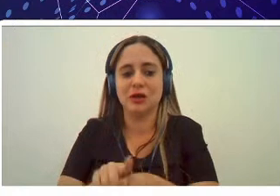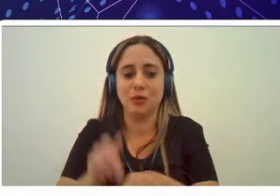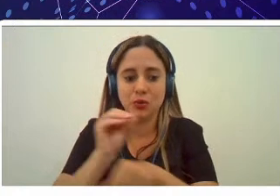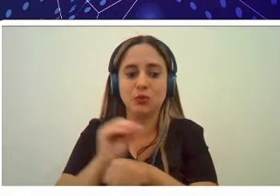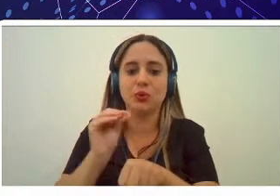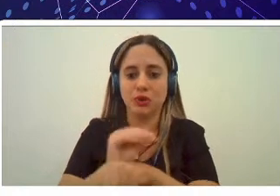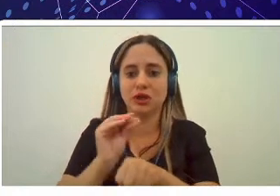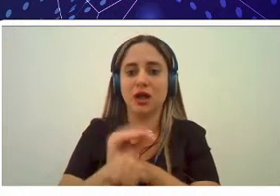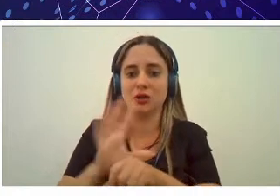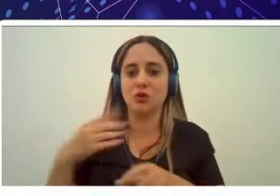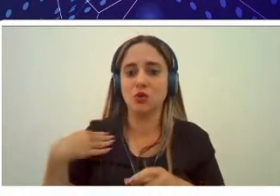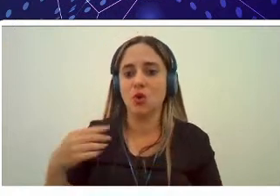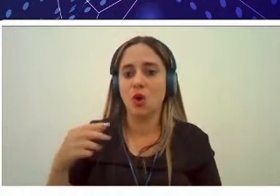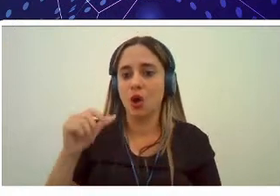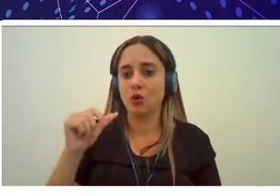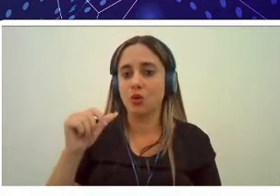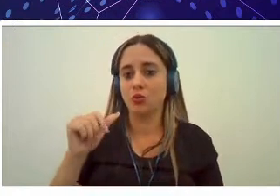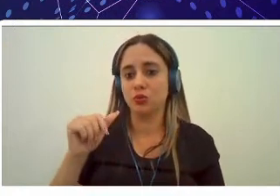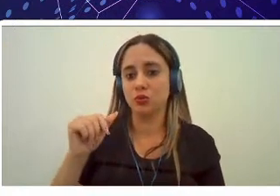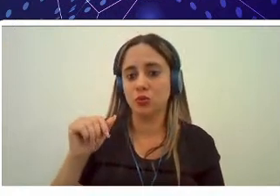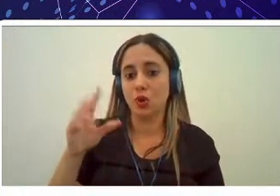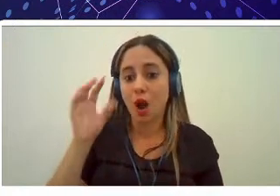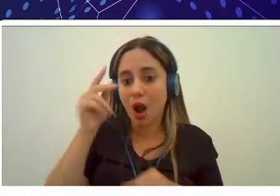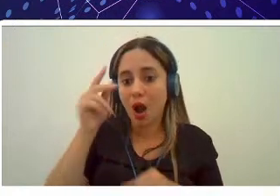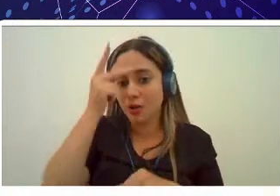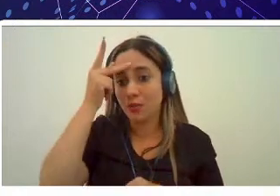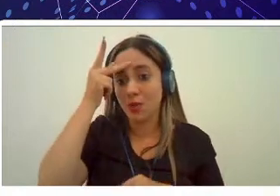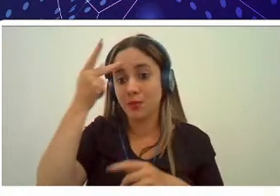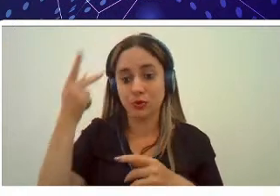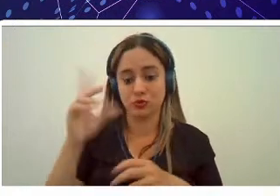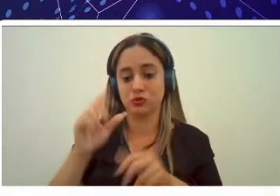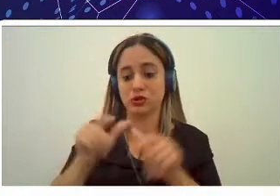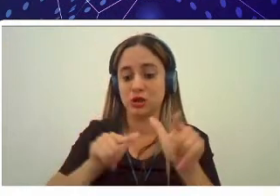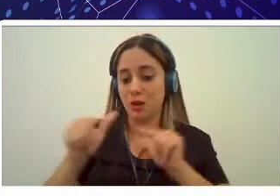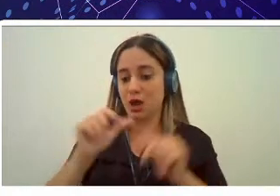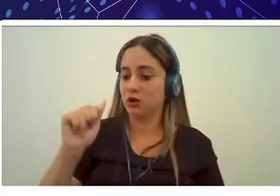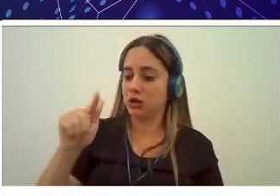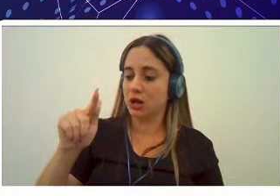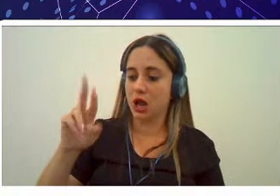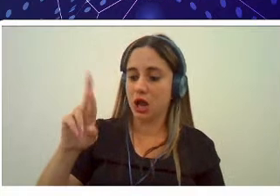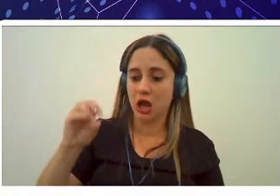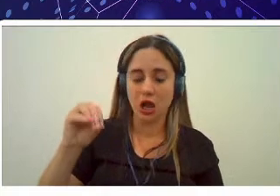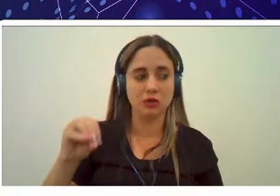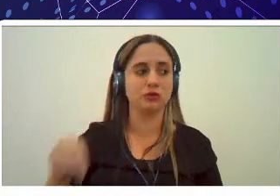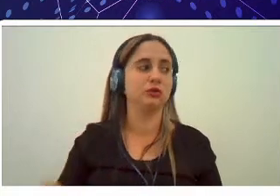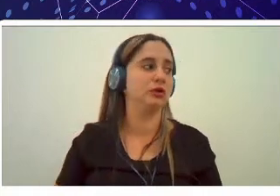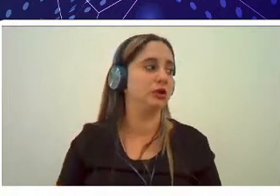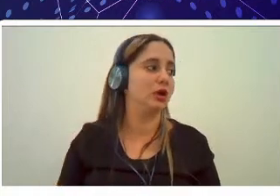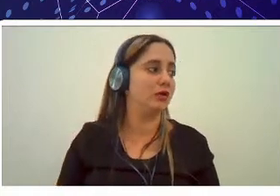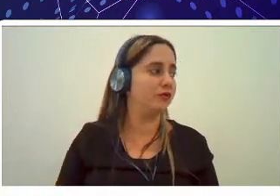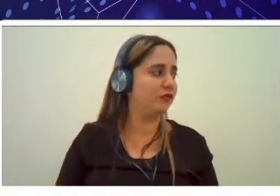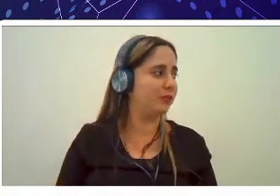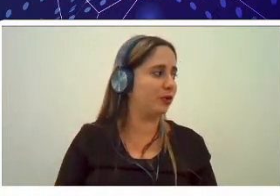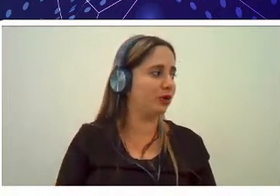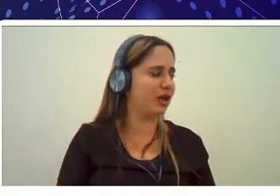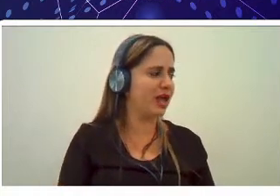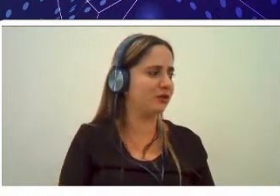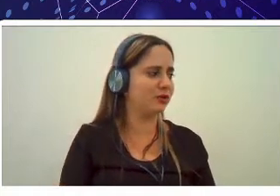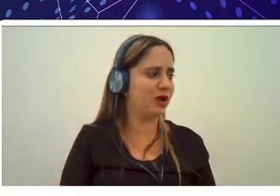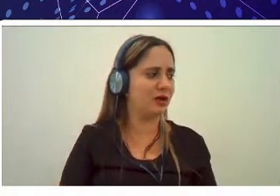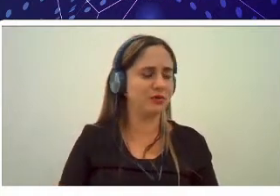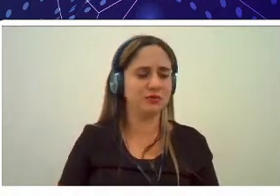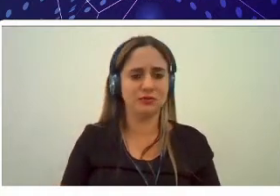com o agronegócio com os profissionais do agro e com esse setor que é tão representativo e que quando